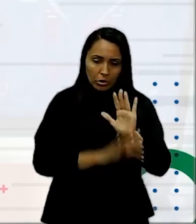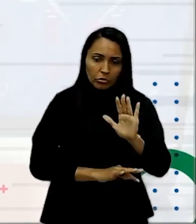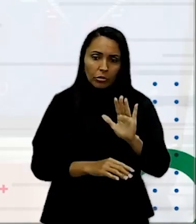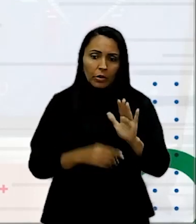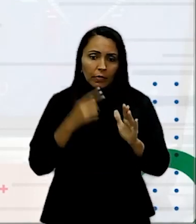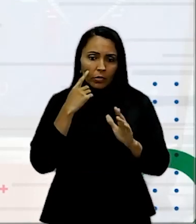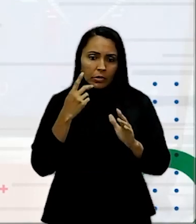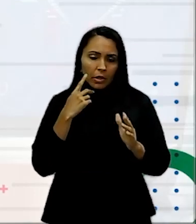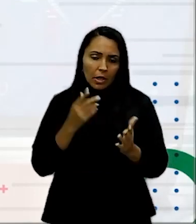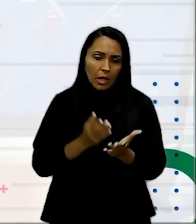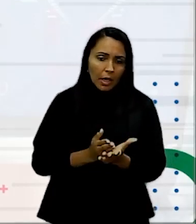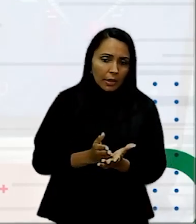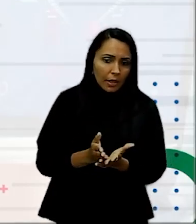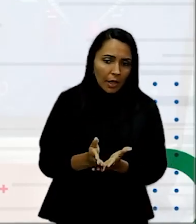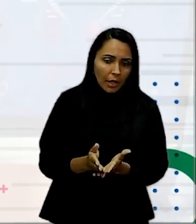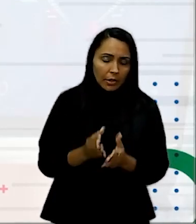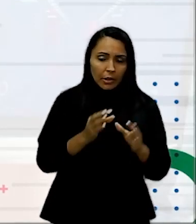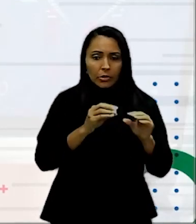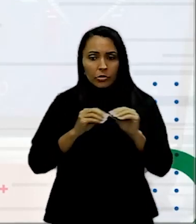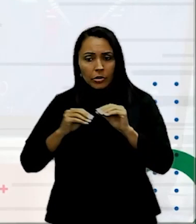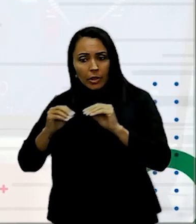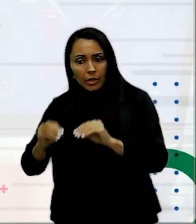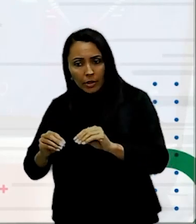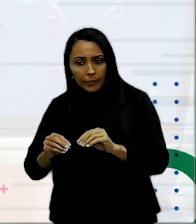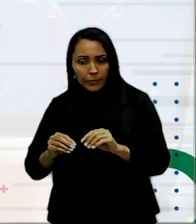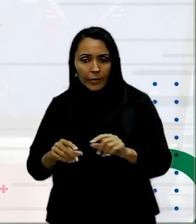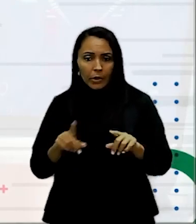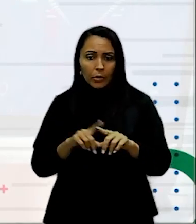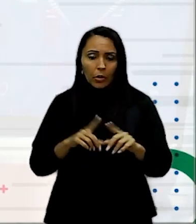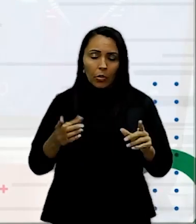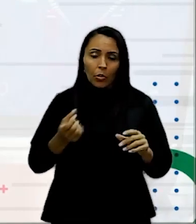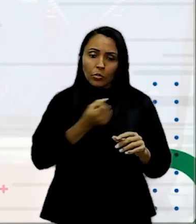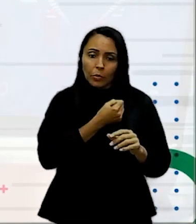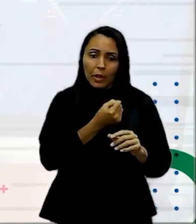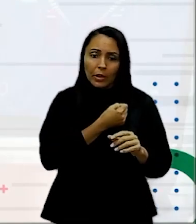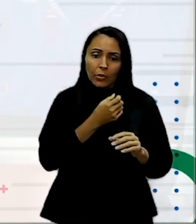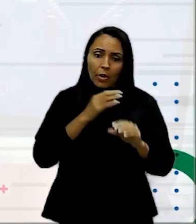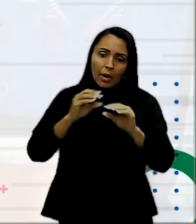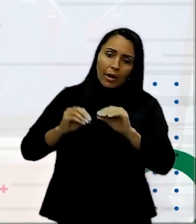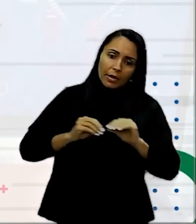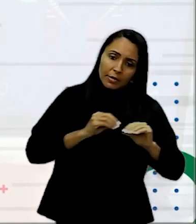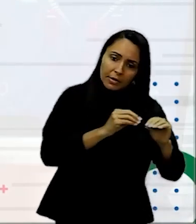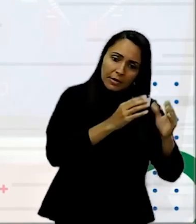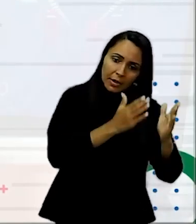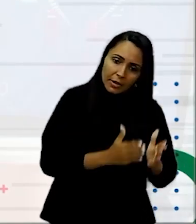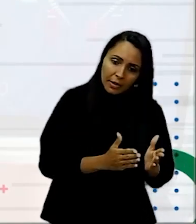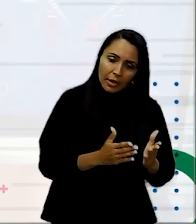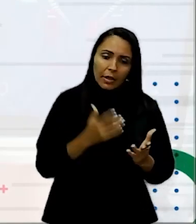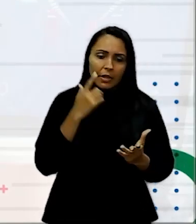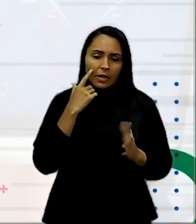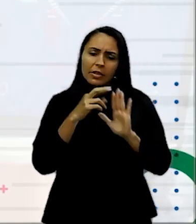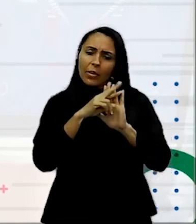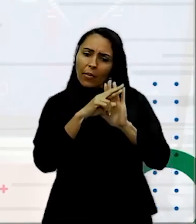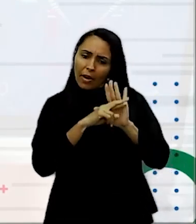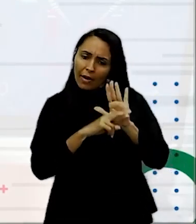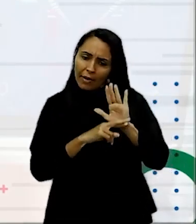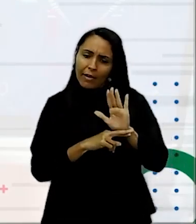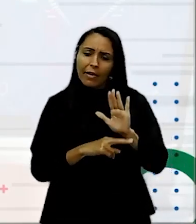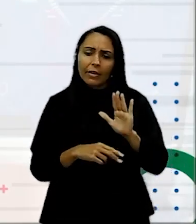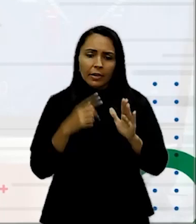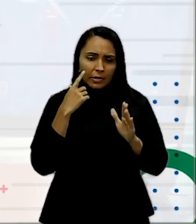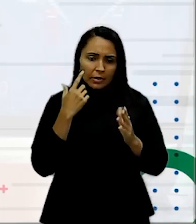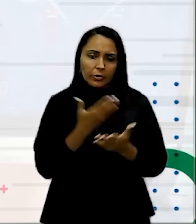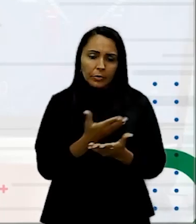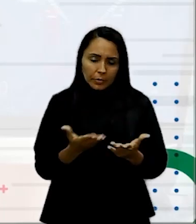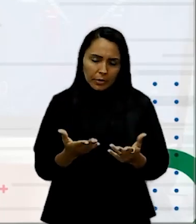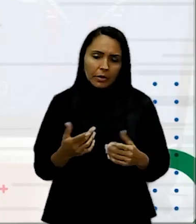ser alinhados? À esquerda, enquanto os numéricos vão ser alinhados à direita Isso é mais uma questão de estudo dentro da área A